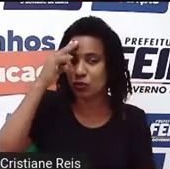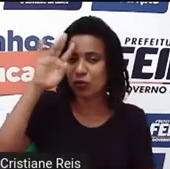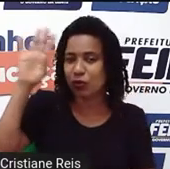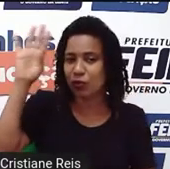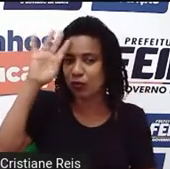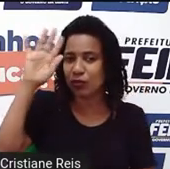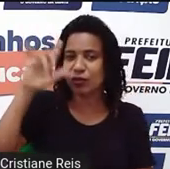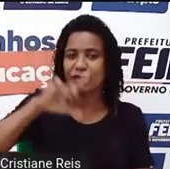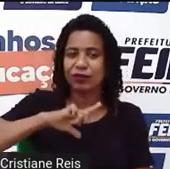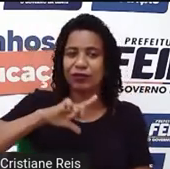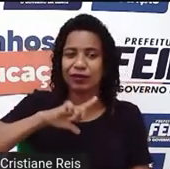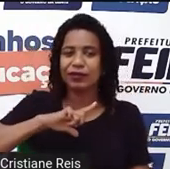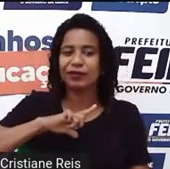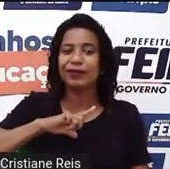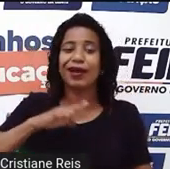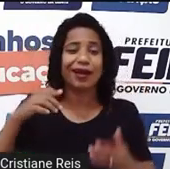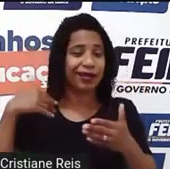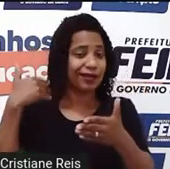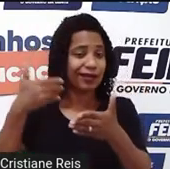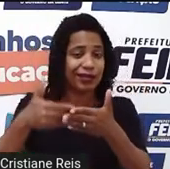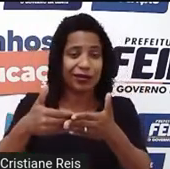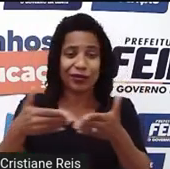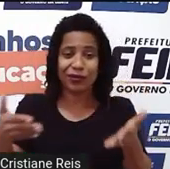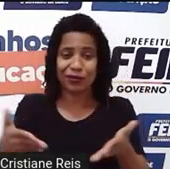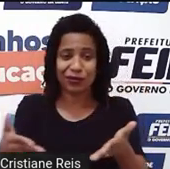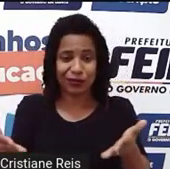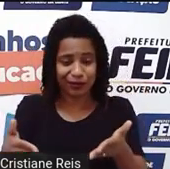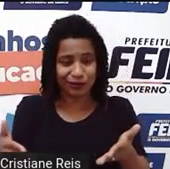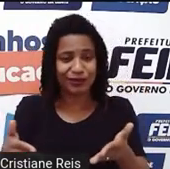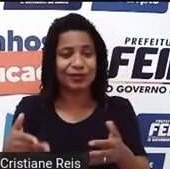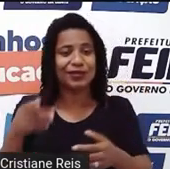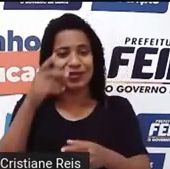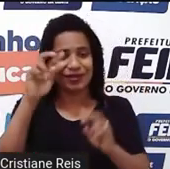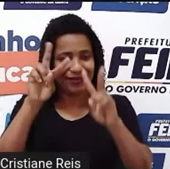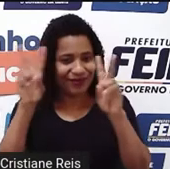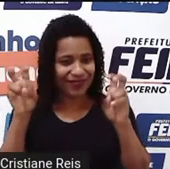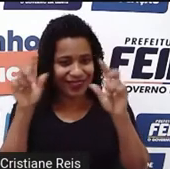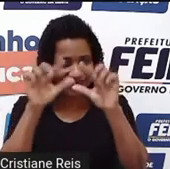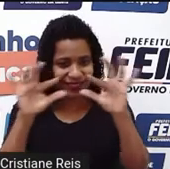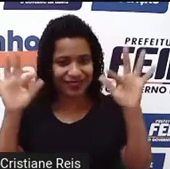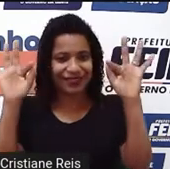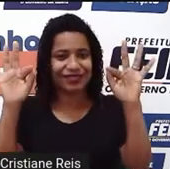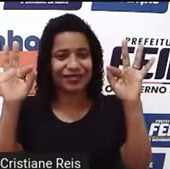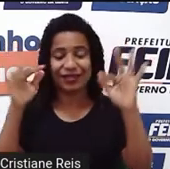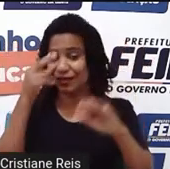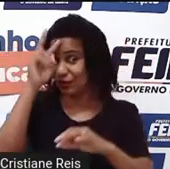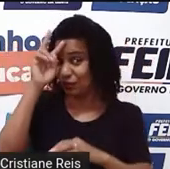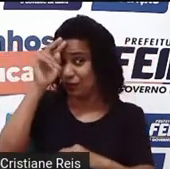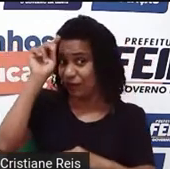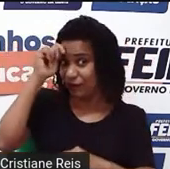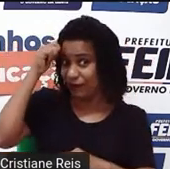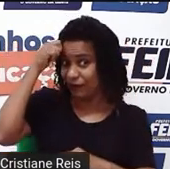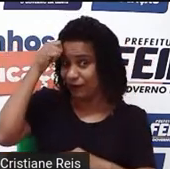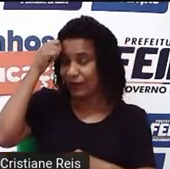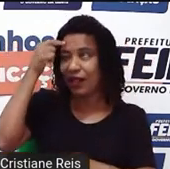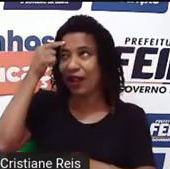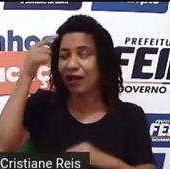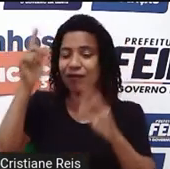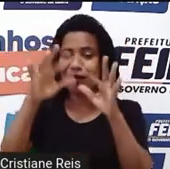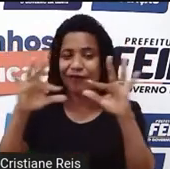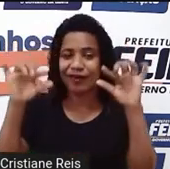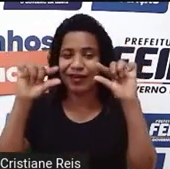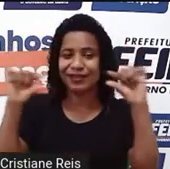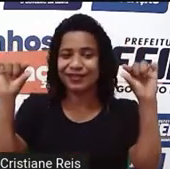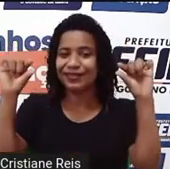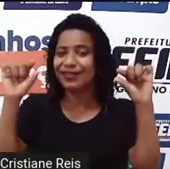discutido até hoje, né? Quando tratamos de história do povo negro. Do you